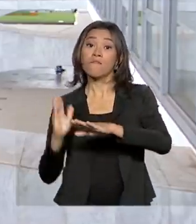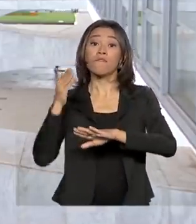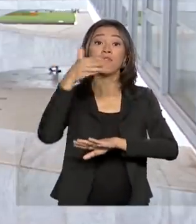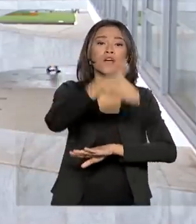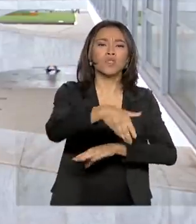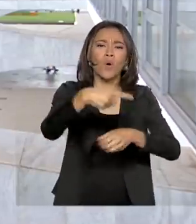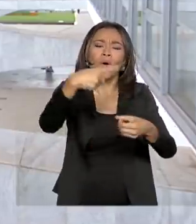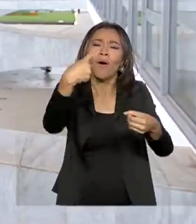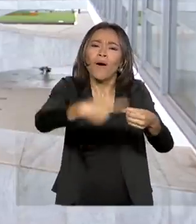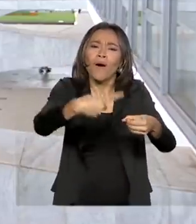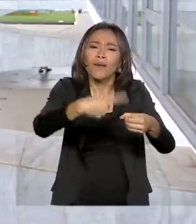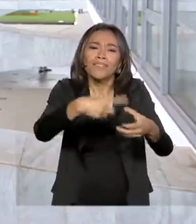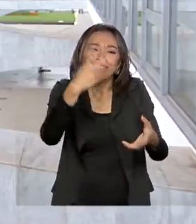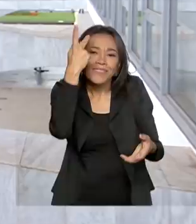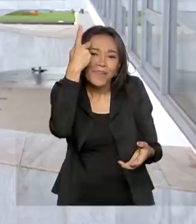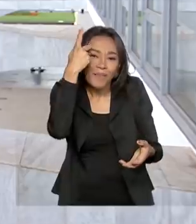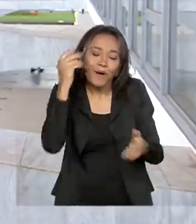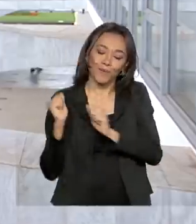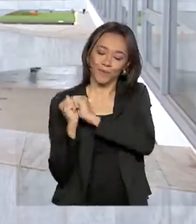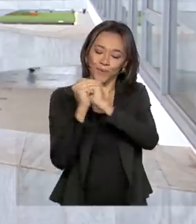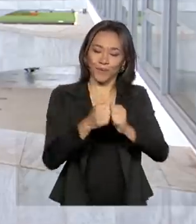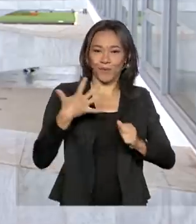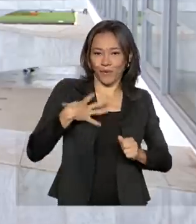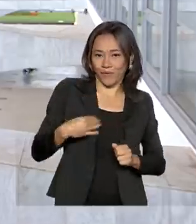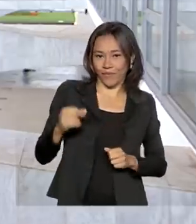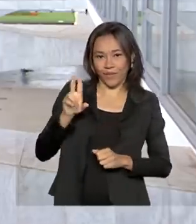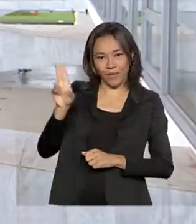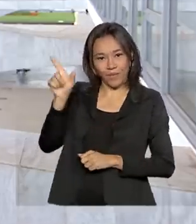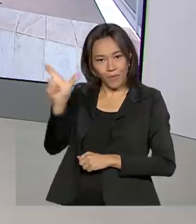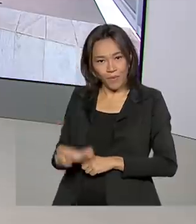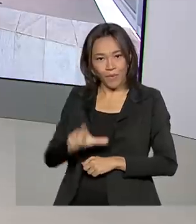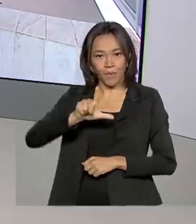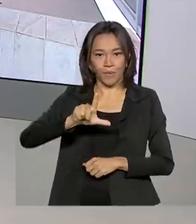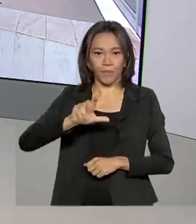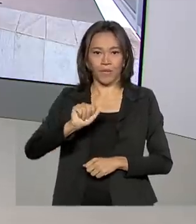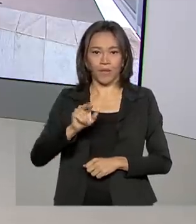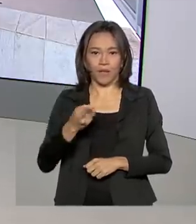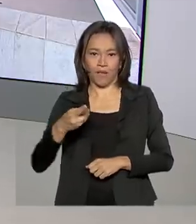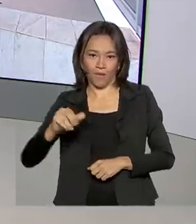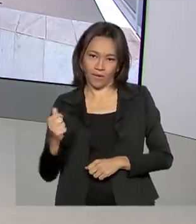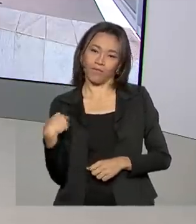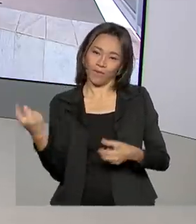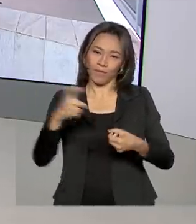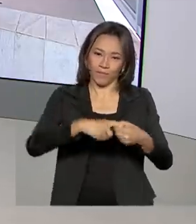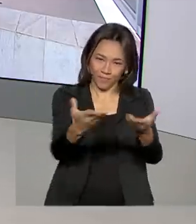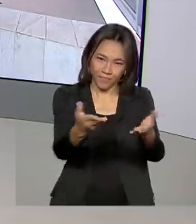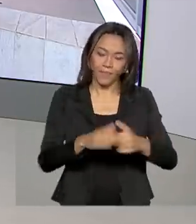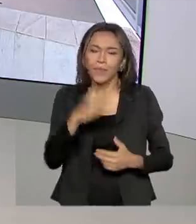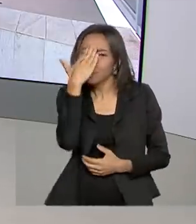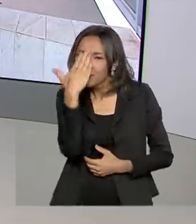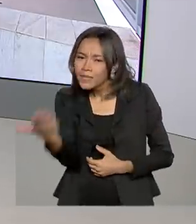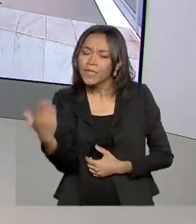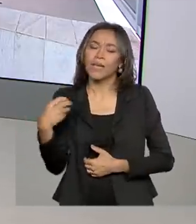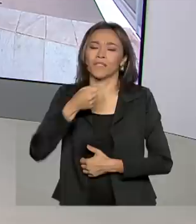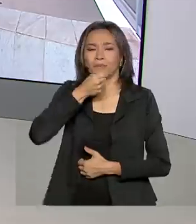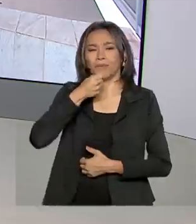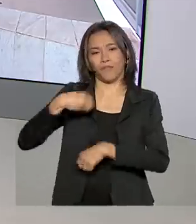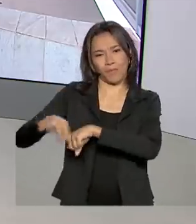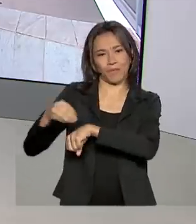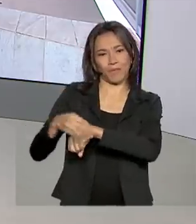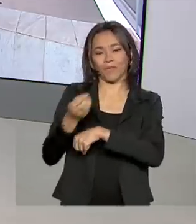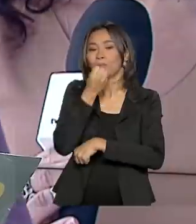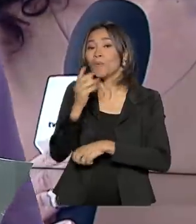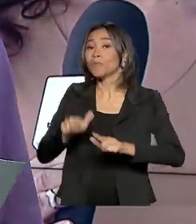litoral de São Paulo, acompanhado da filha Laura. Renata, voltamos com você. Muito obrigada, Luana, pelas suas informações, bom